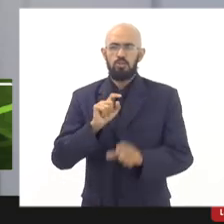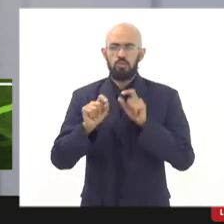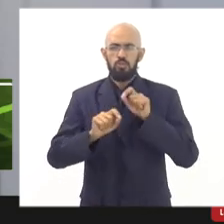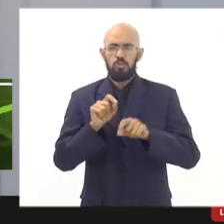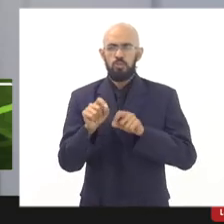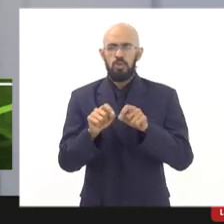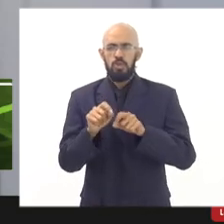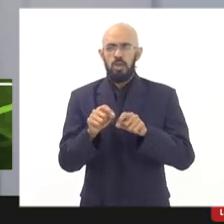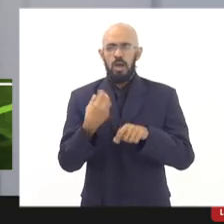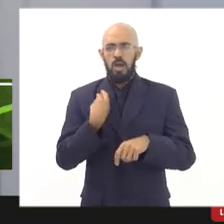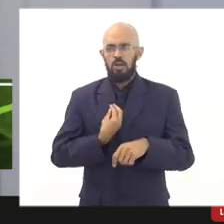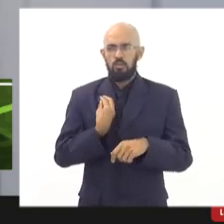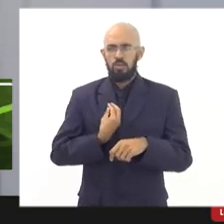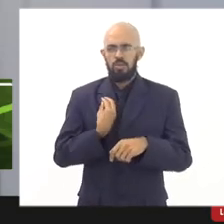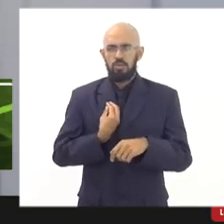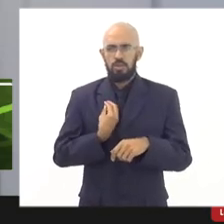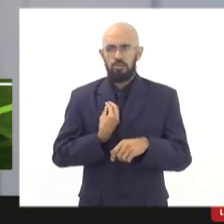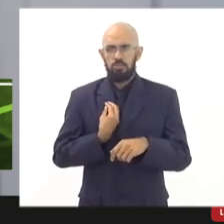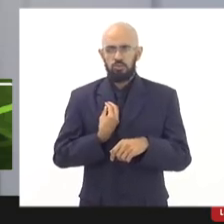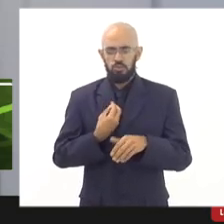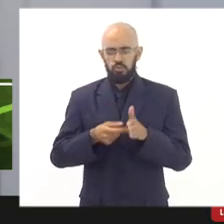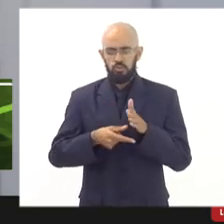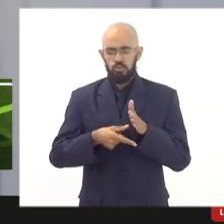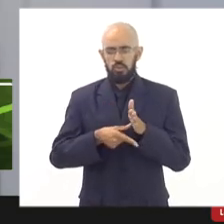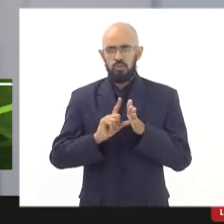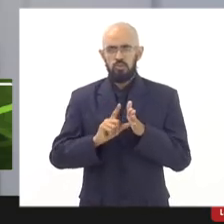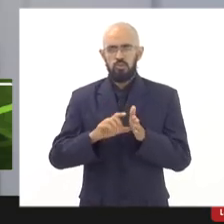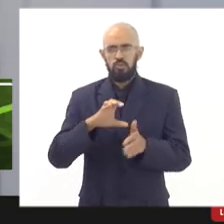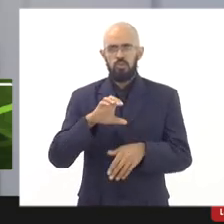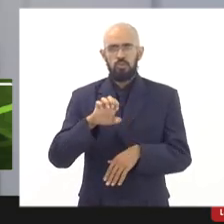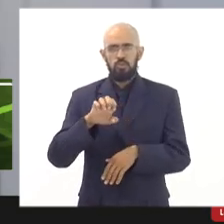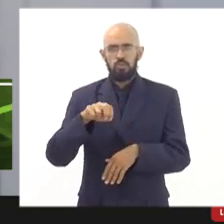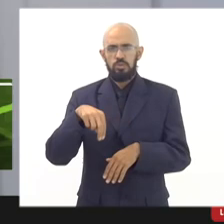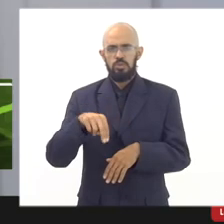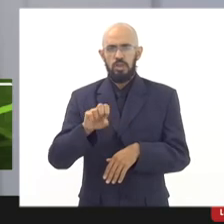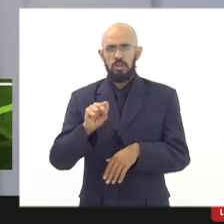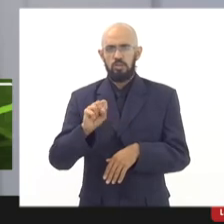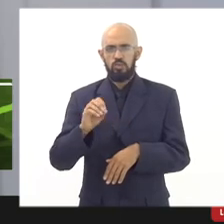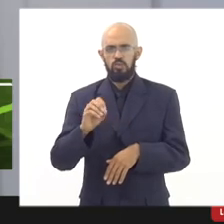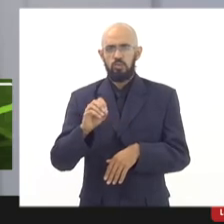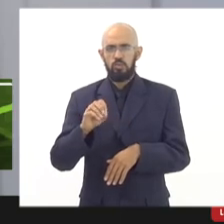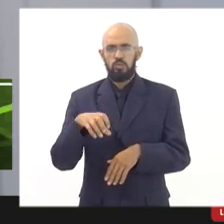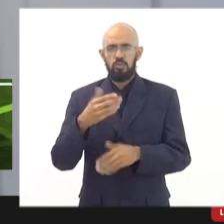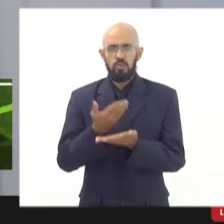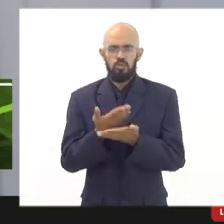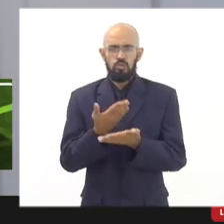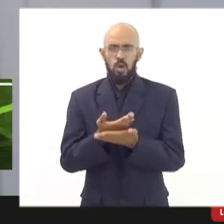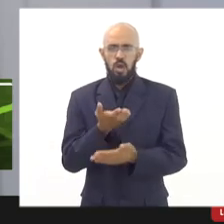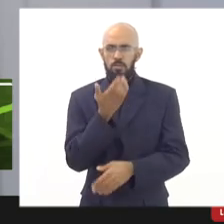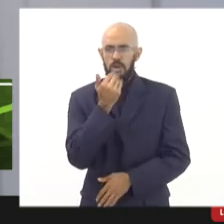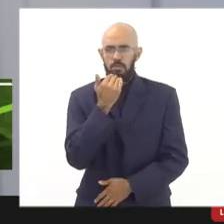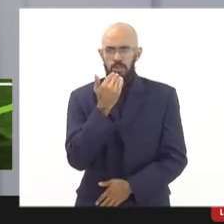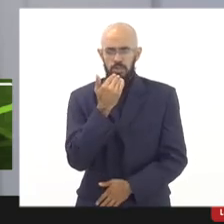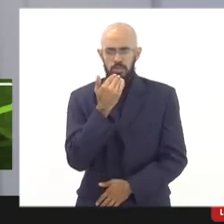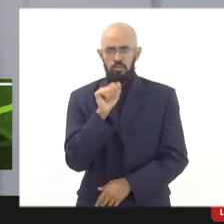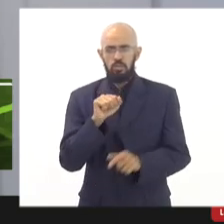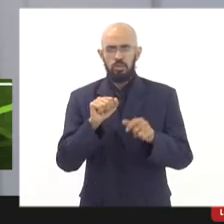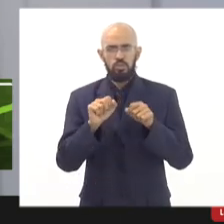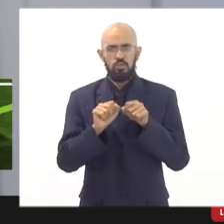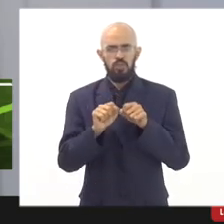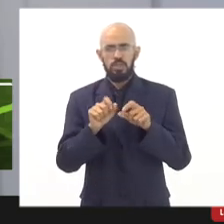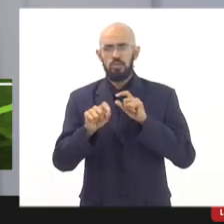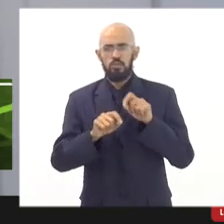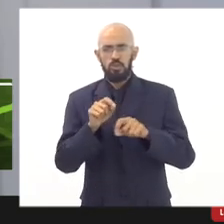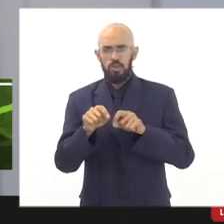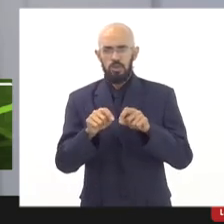atualizamos, antecipamos o censo escolar pra merenda. Então, o que a gente fez? Nós pegamos,